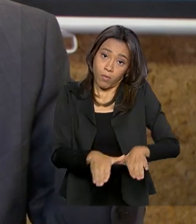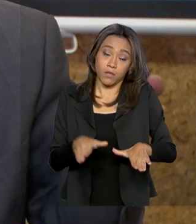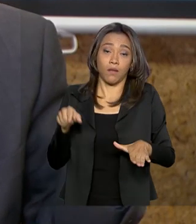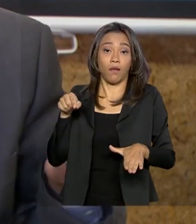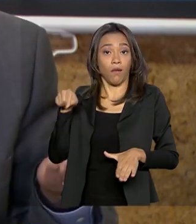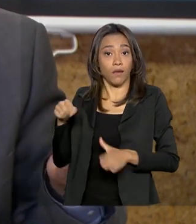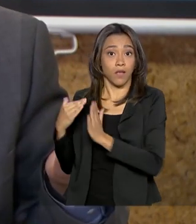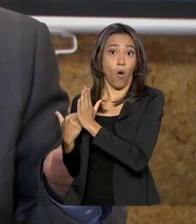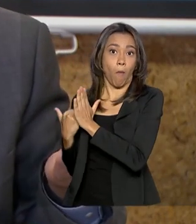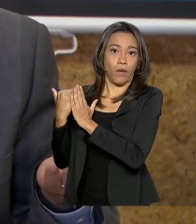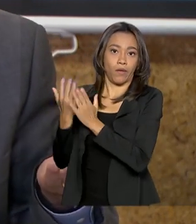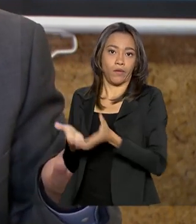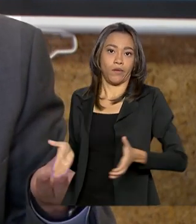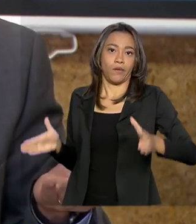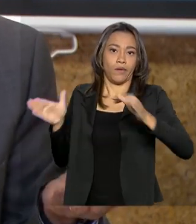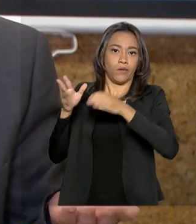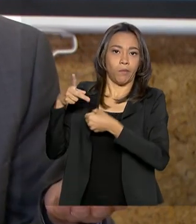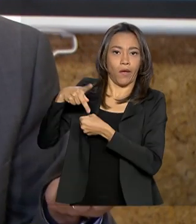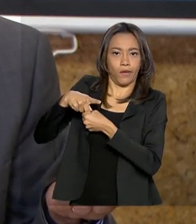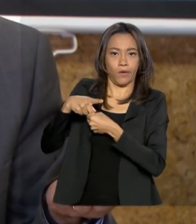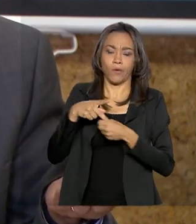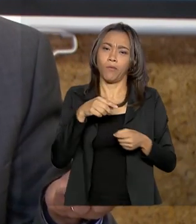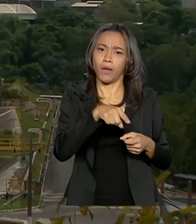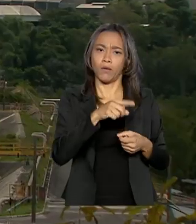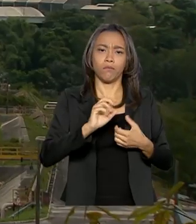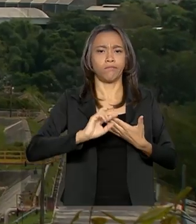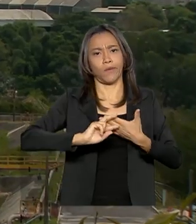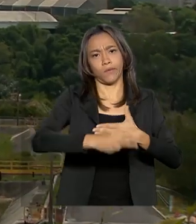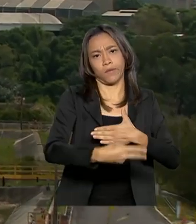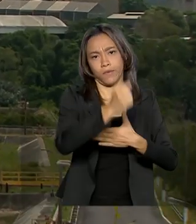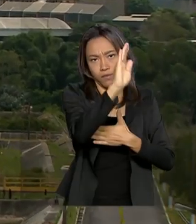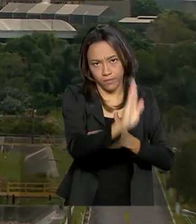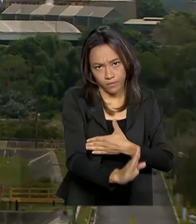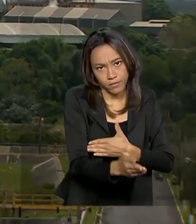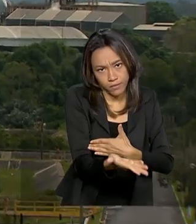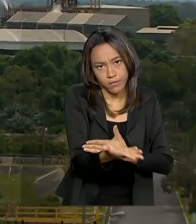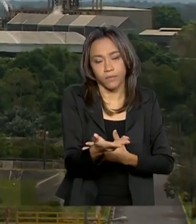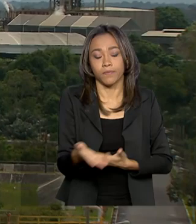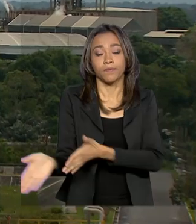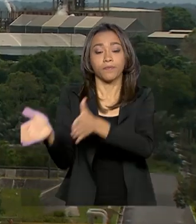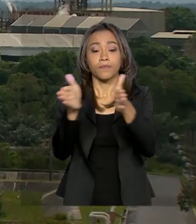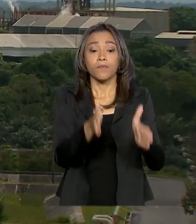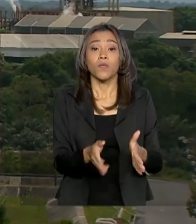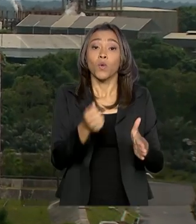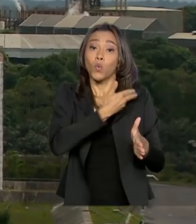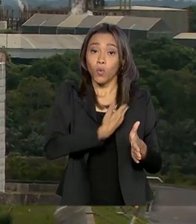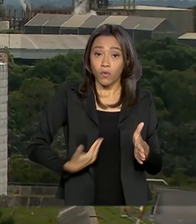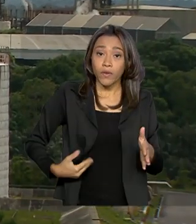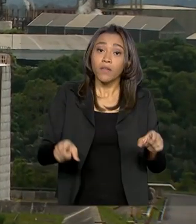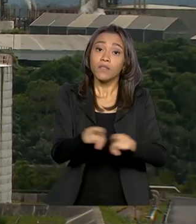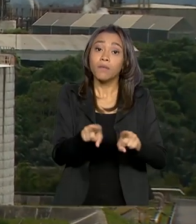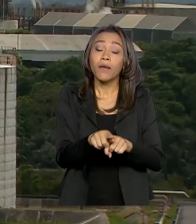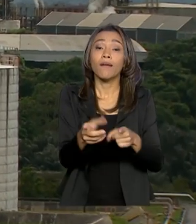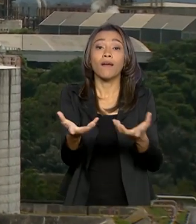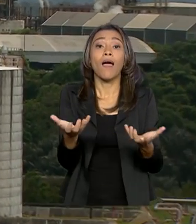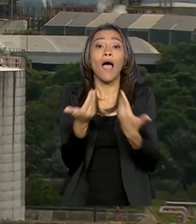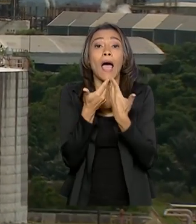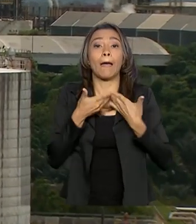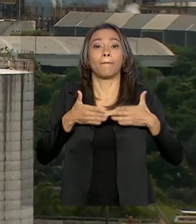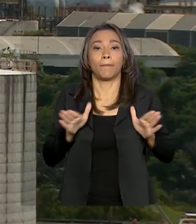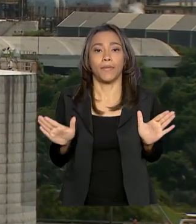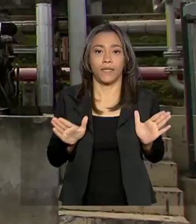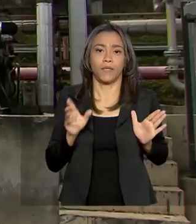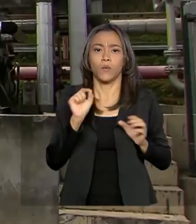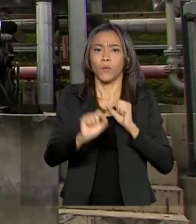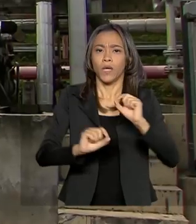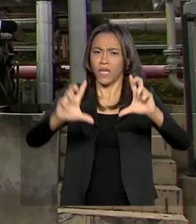alterar o equilíbrio econômico do país. Dentre as medidas, o governo está empenhado em abrir o mercado e reduzir